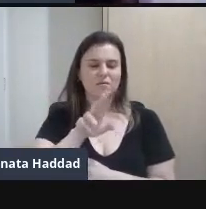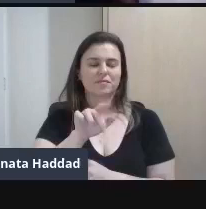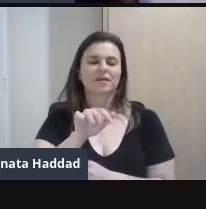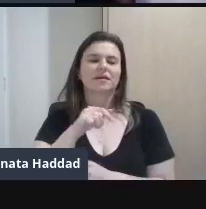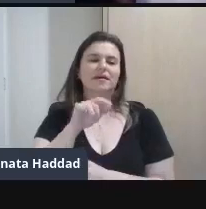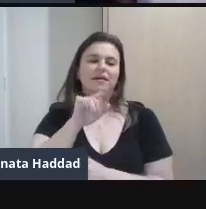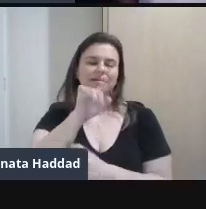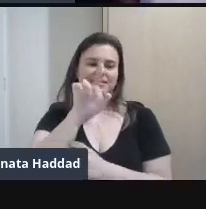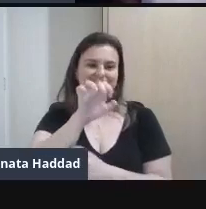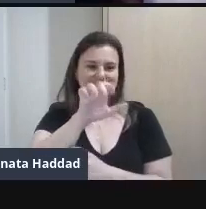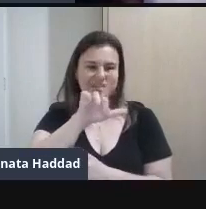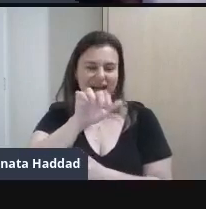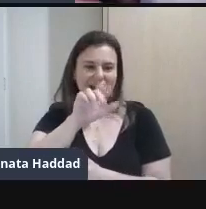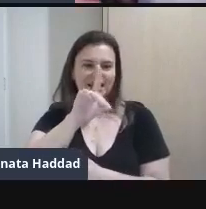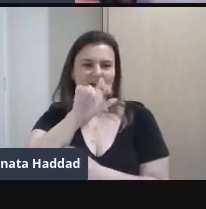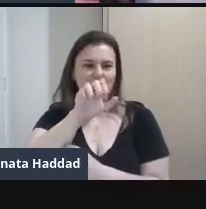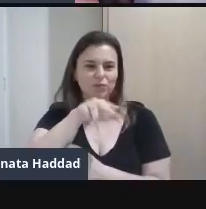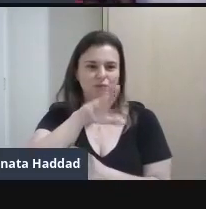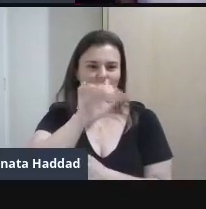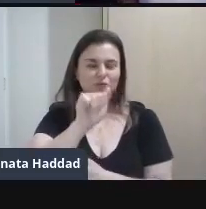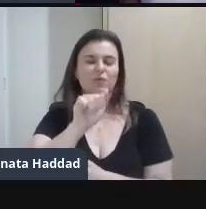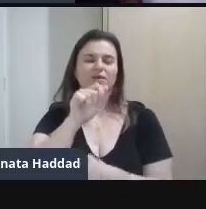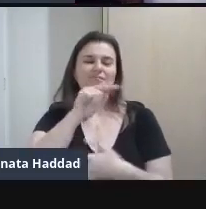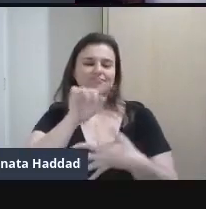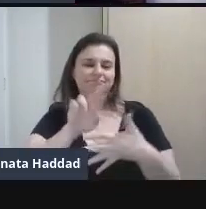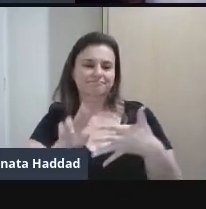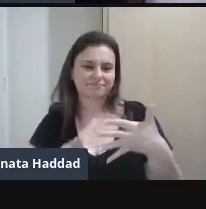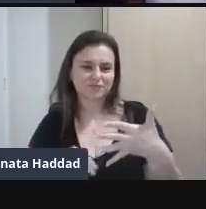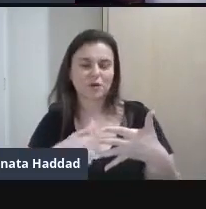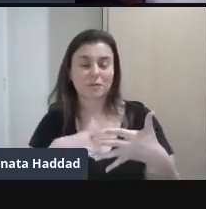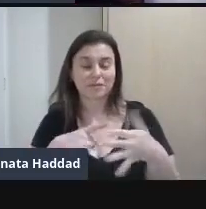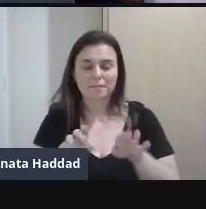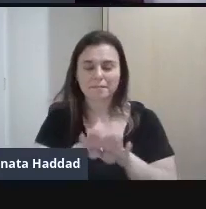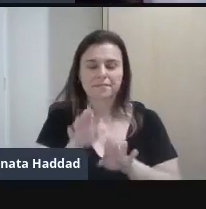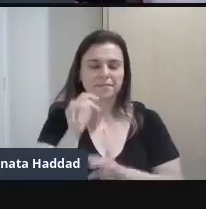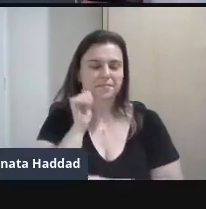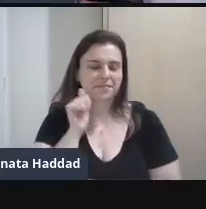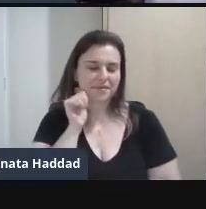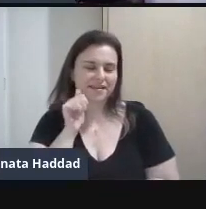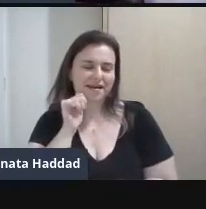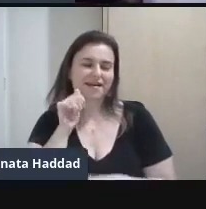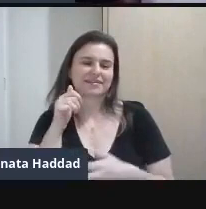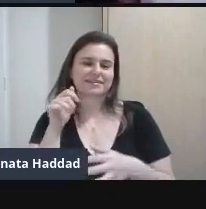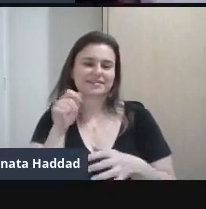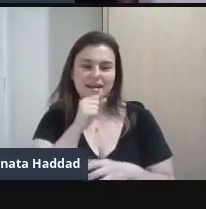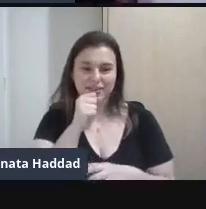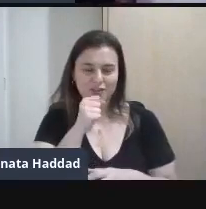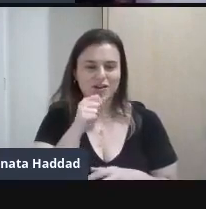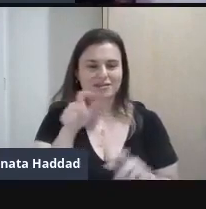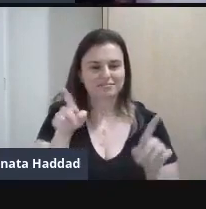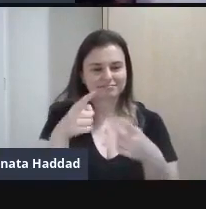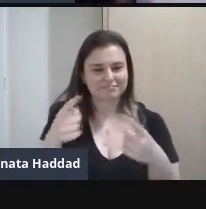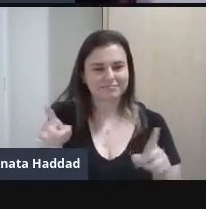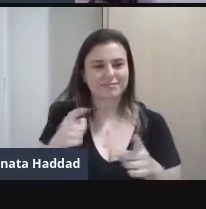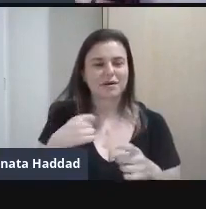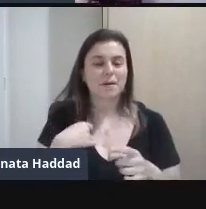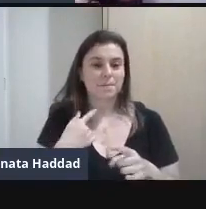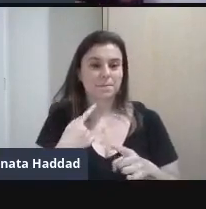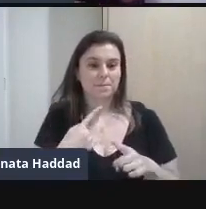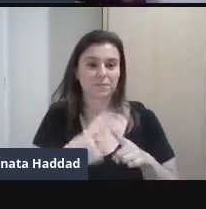Dunca Maria Rita Cássia Ehler Também já cantou E é incrível Uma das frases É Porque nem